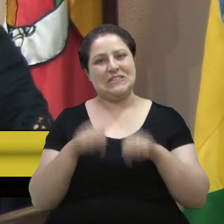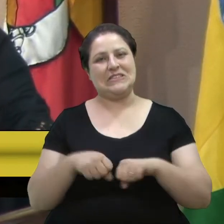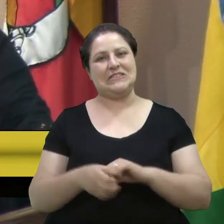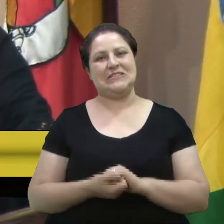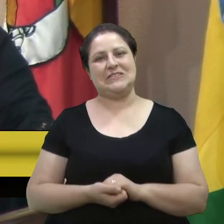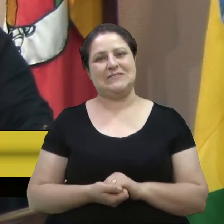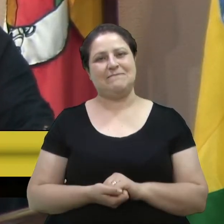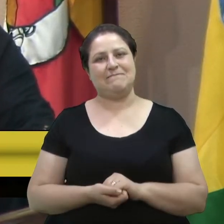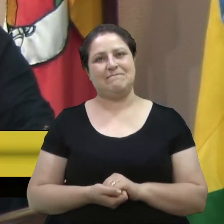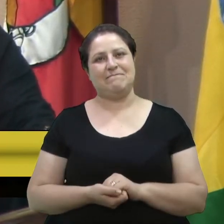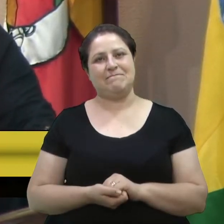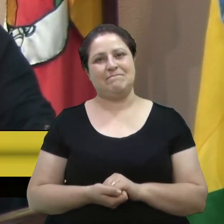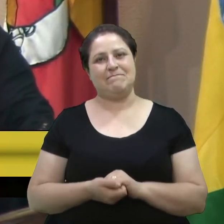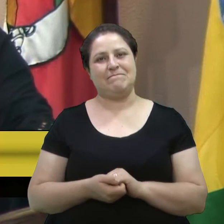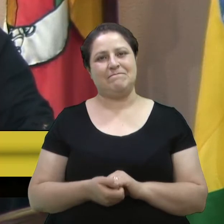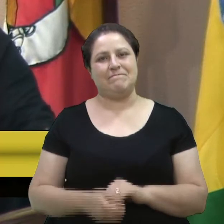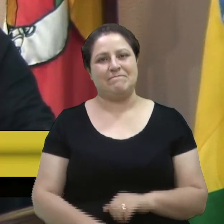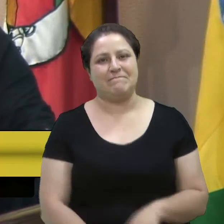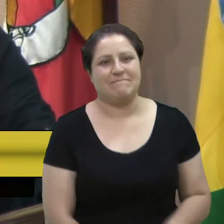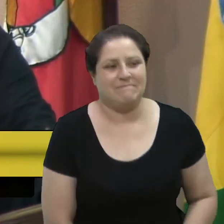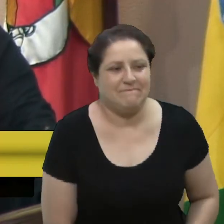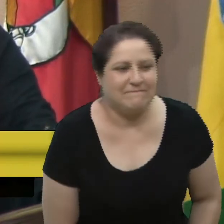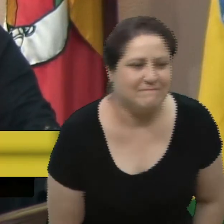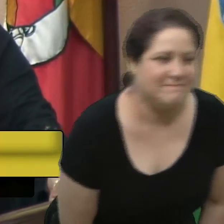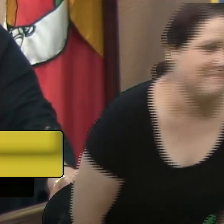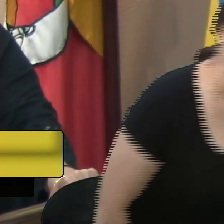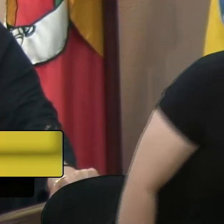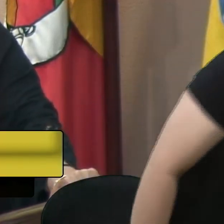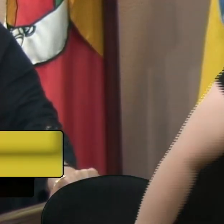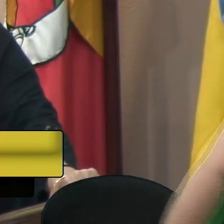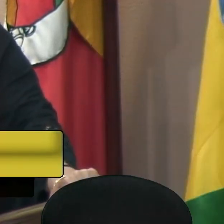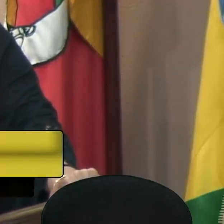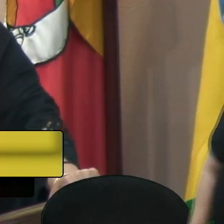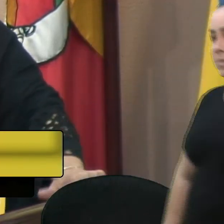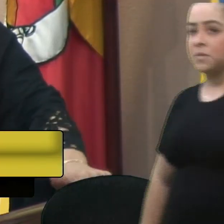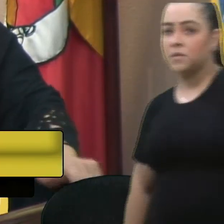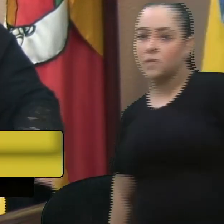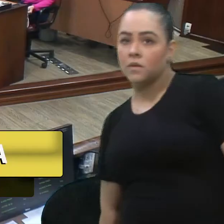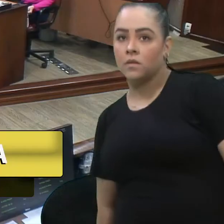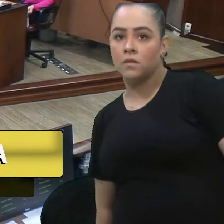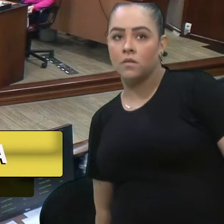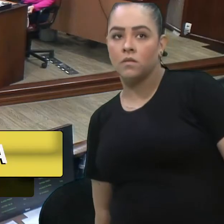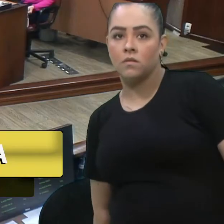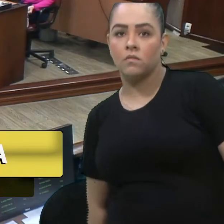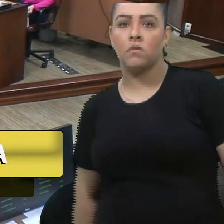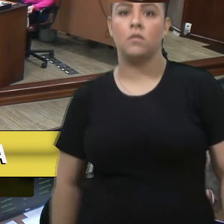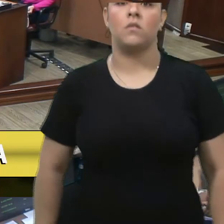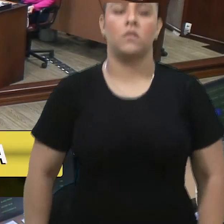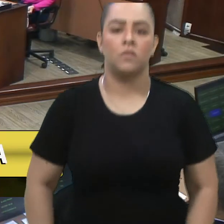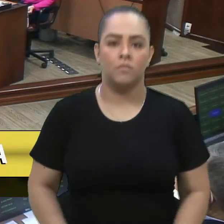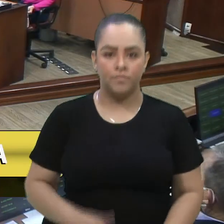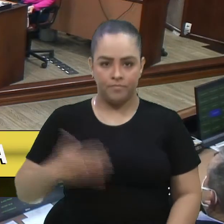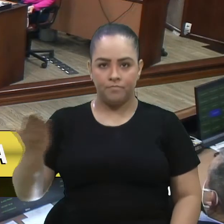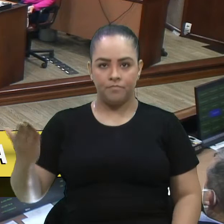Quem me pediu uma parte? Uma parte, vereadora. Pois não, vereador. De imediato.